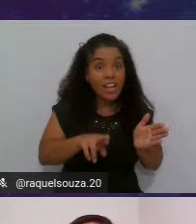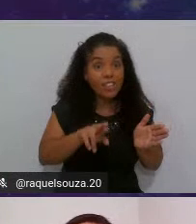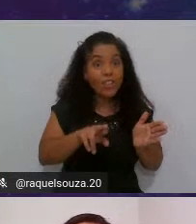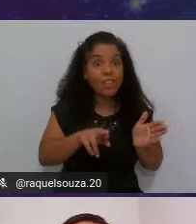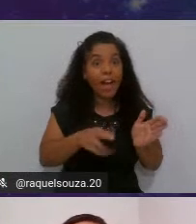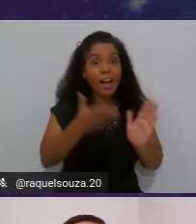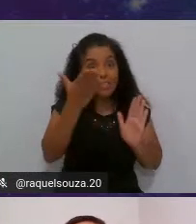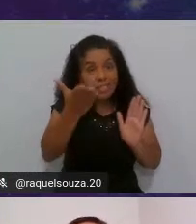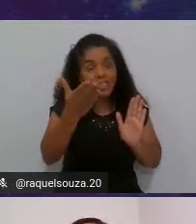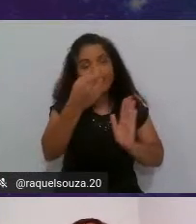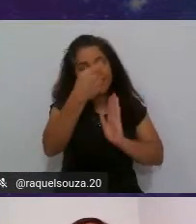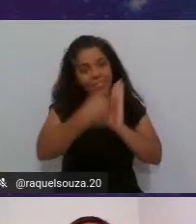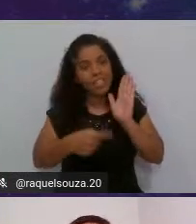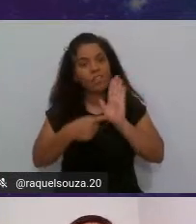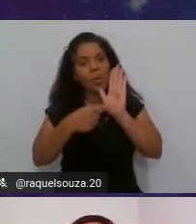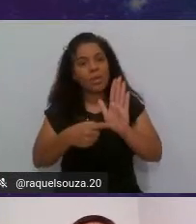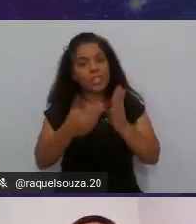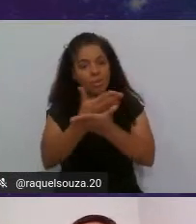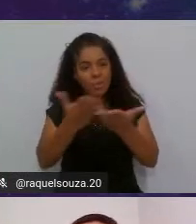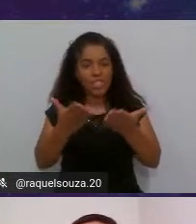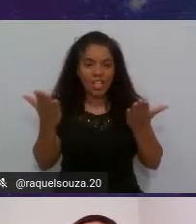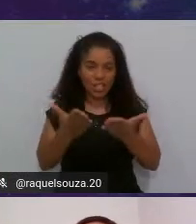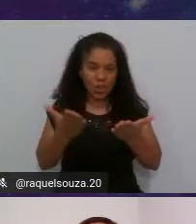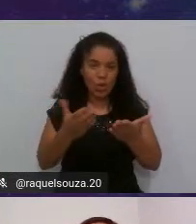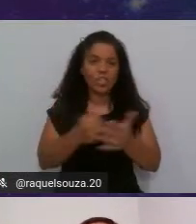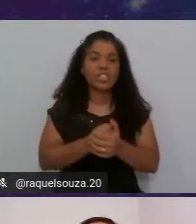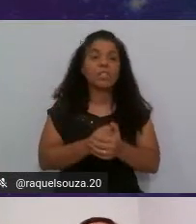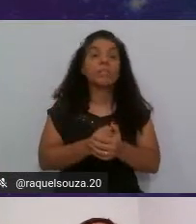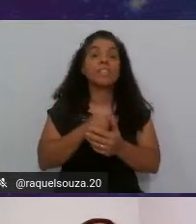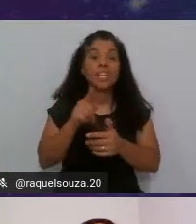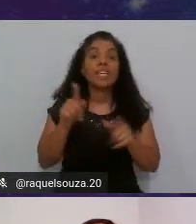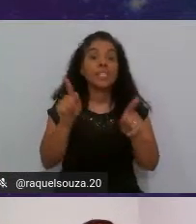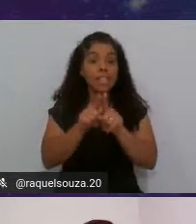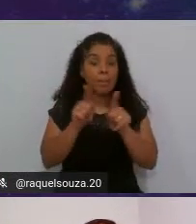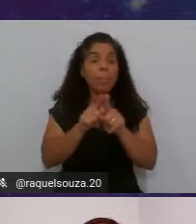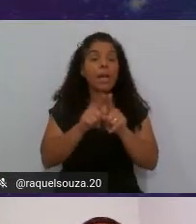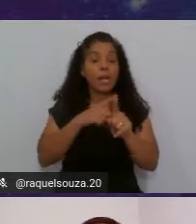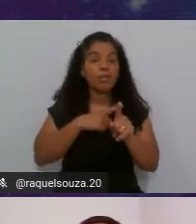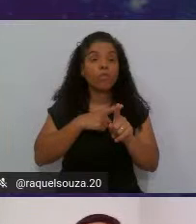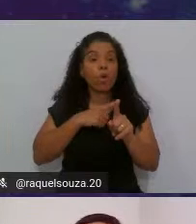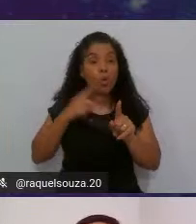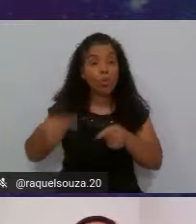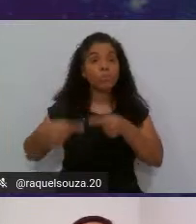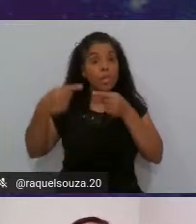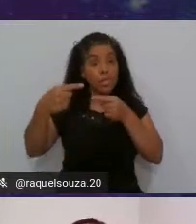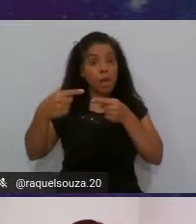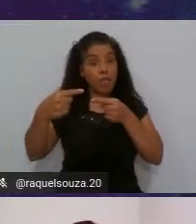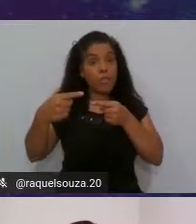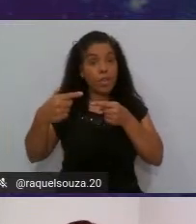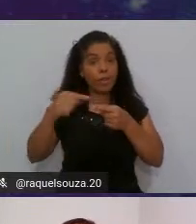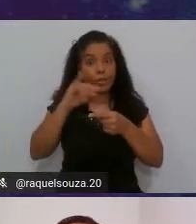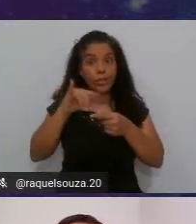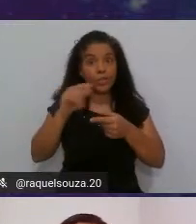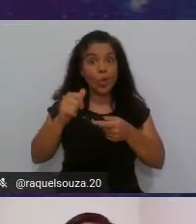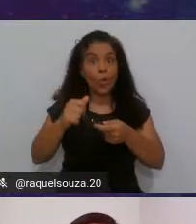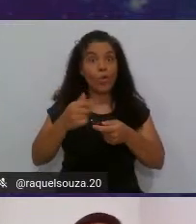é o que eu vou apresentar pra vocês hoje ele também foi com base num desafio que Júlio me propôs que foi justamente escrever esse